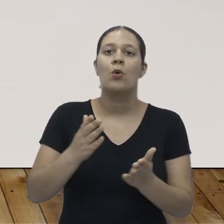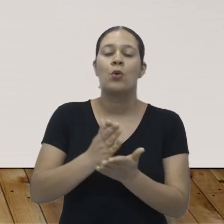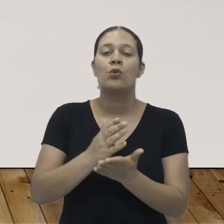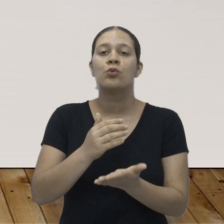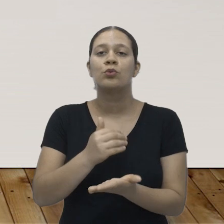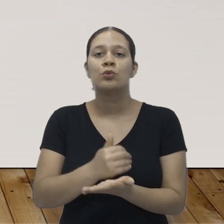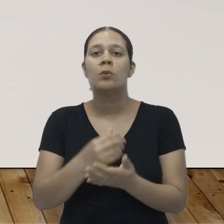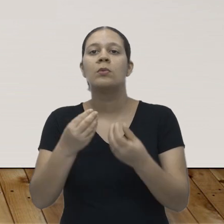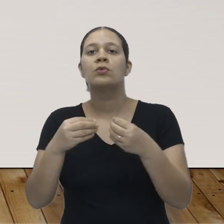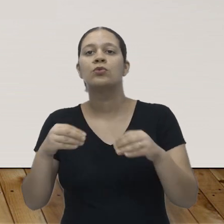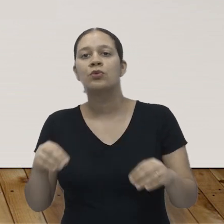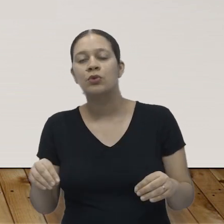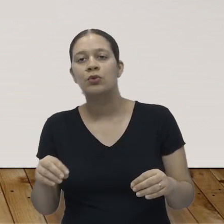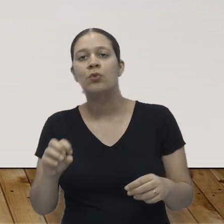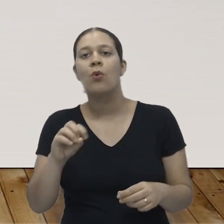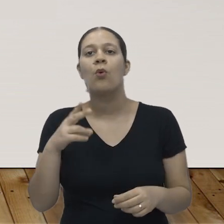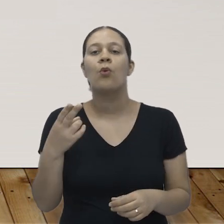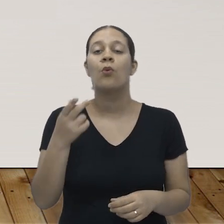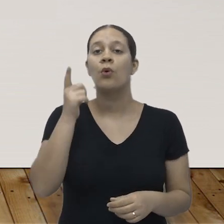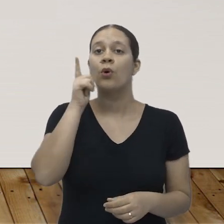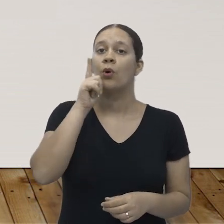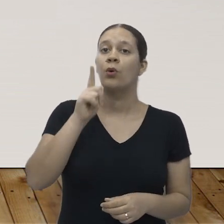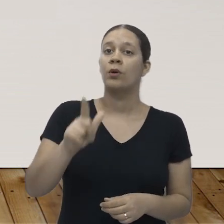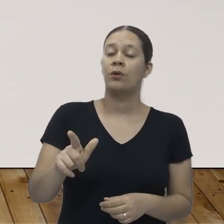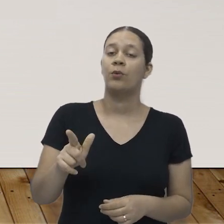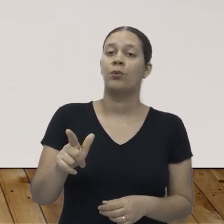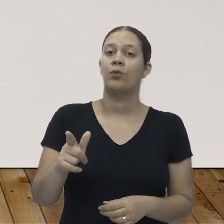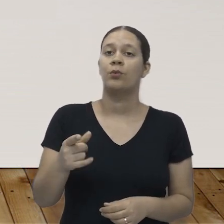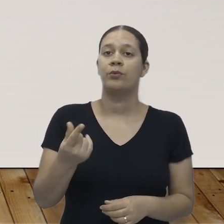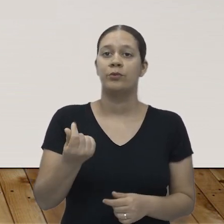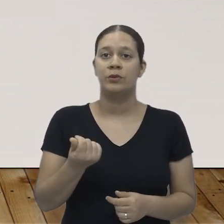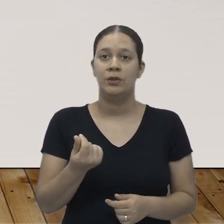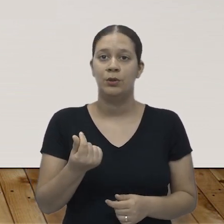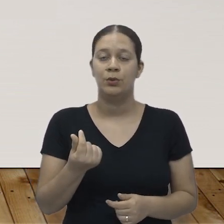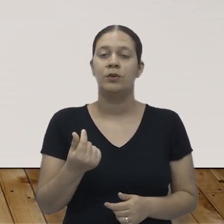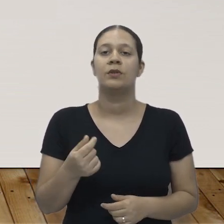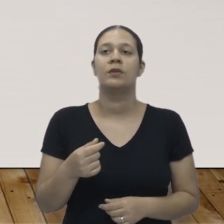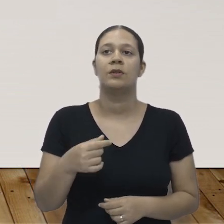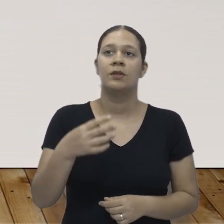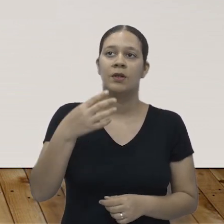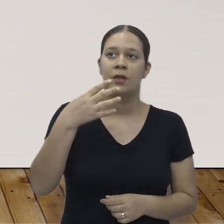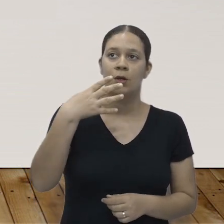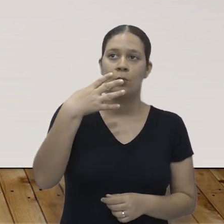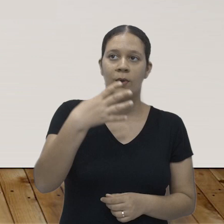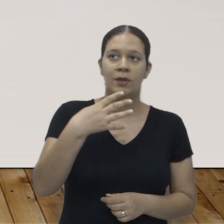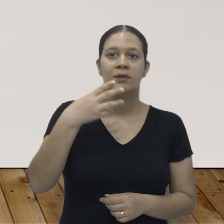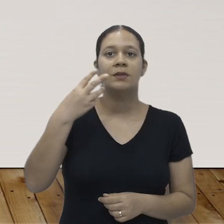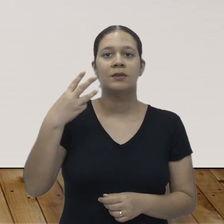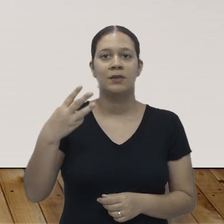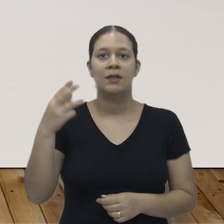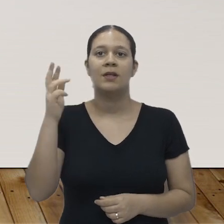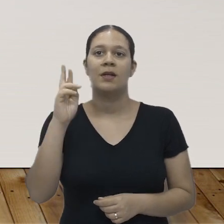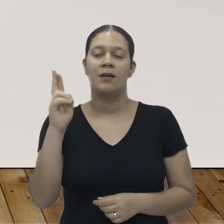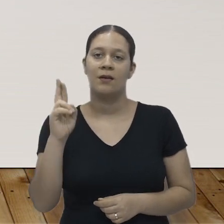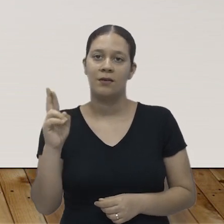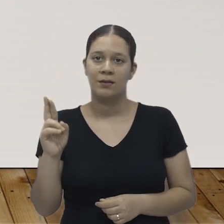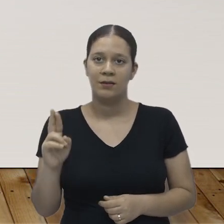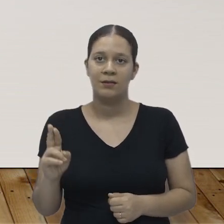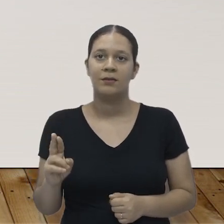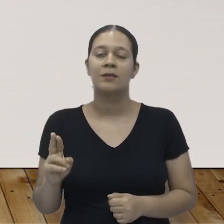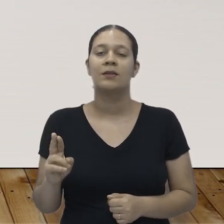obteve lucro ou prejuízo na venda desse bolo? Ela obteve lucro de R$ 43,00